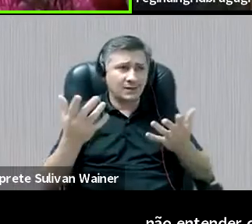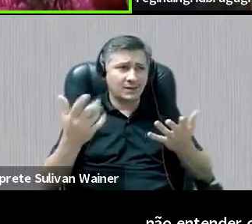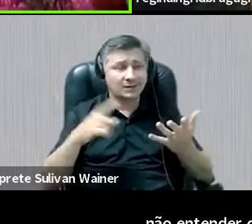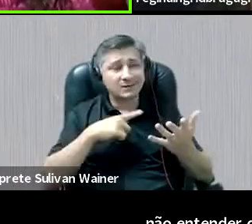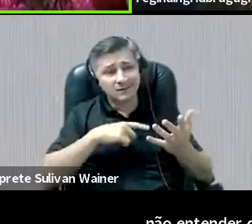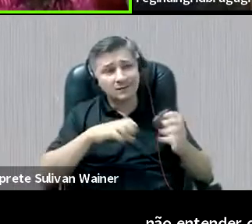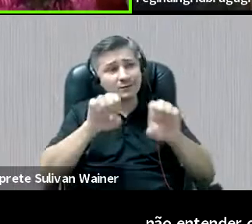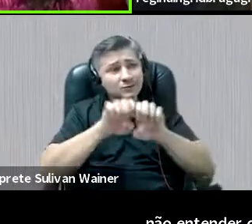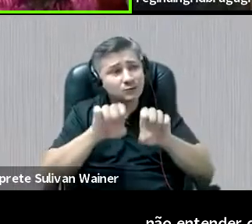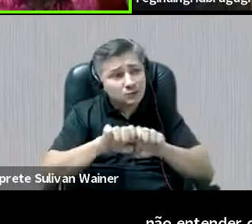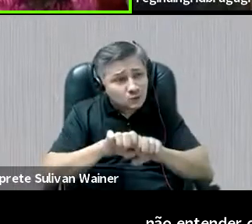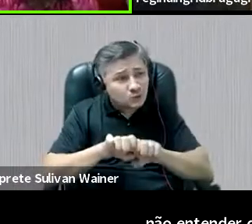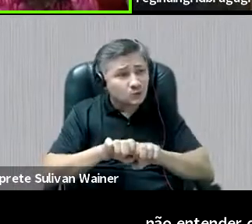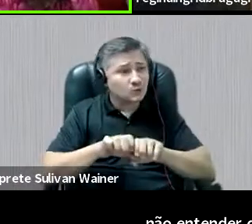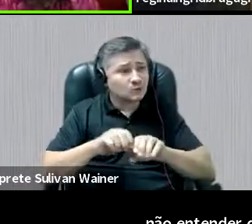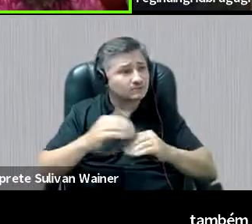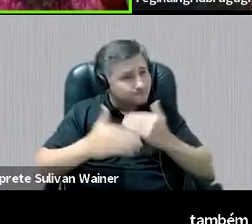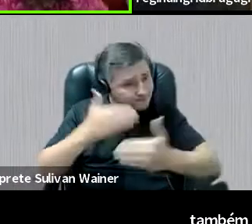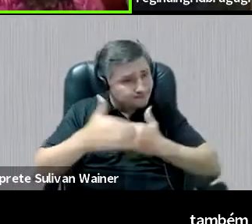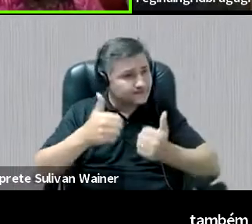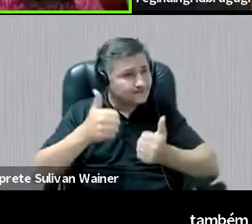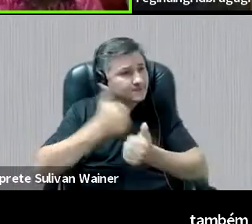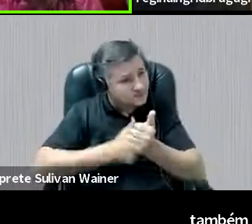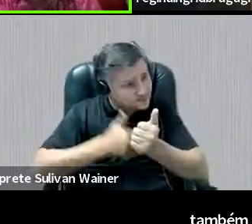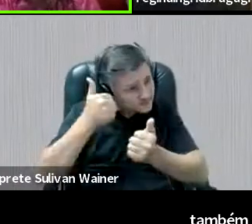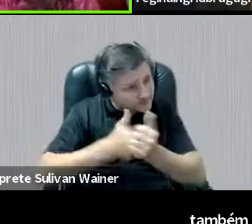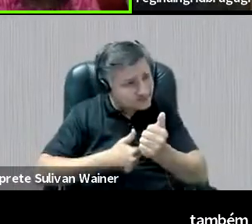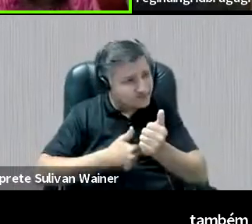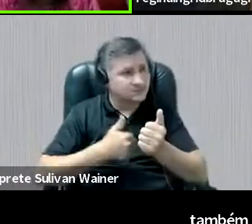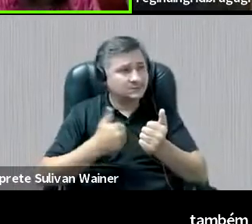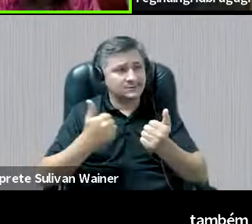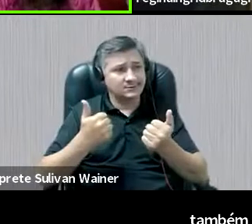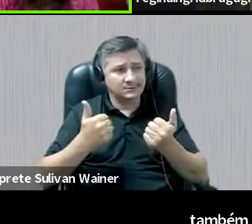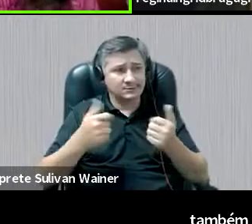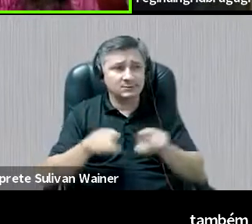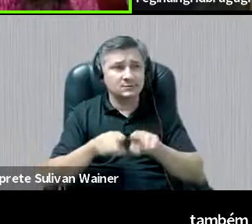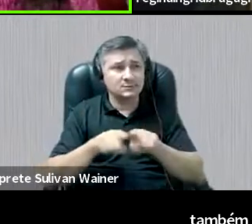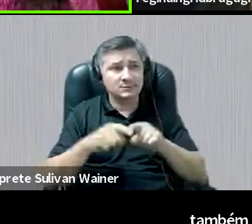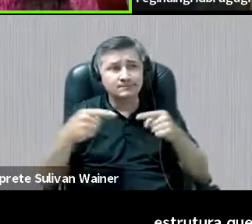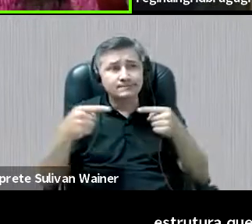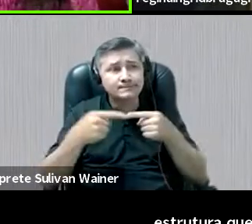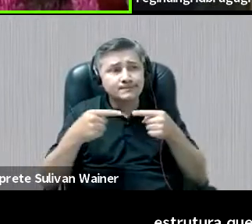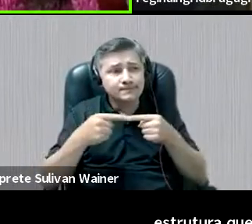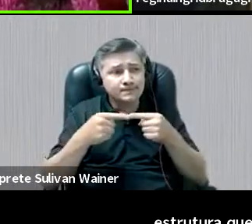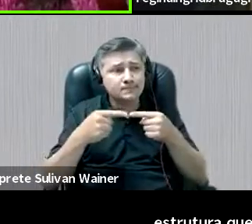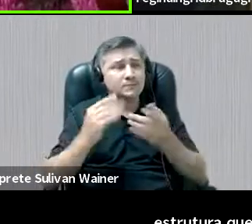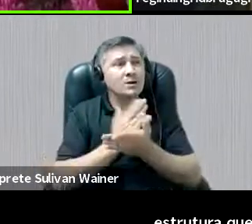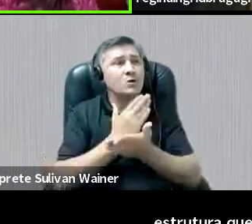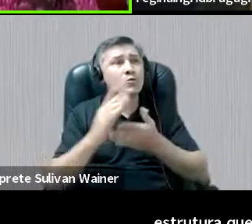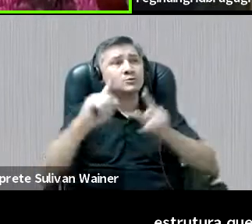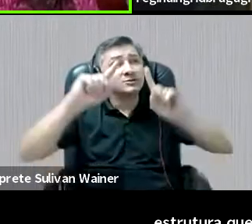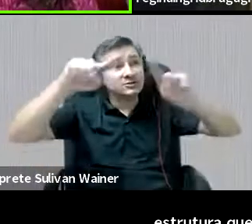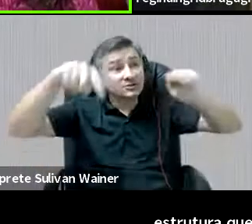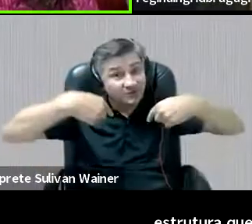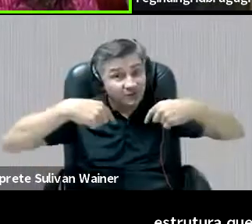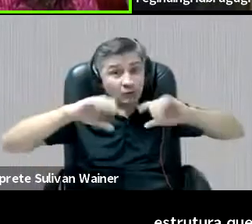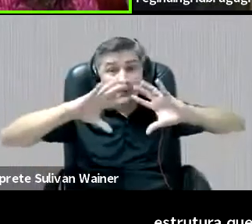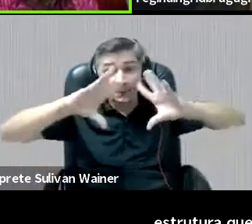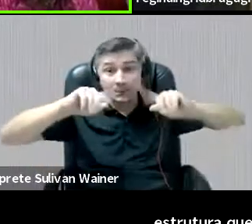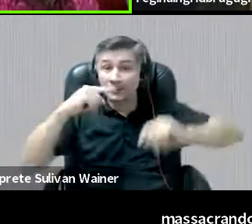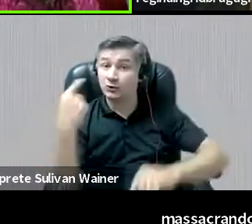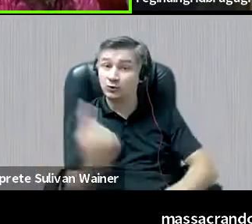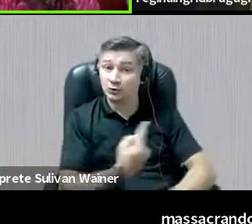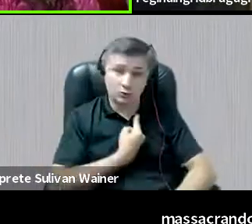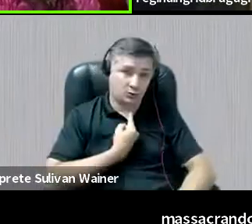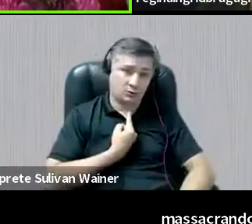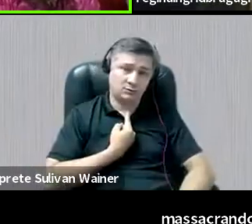está pautada aí, que está massacrando, né? E colocando alguns desafios para todos nós, né?